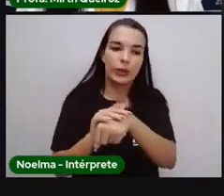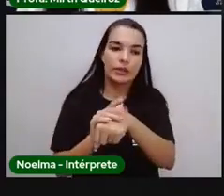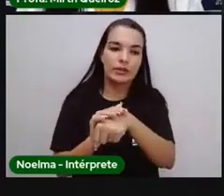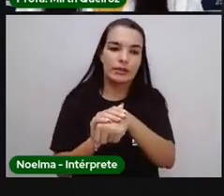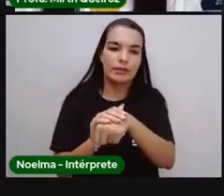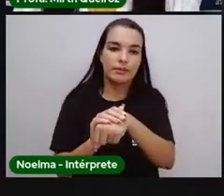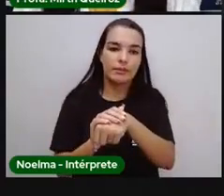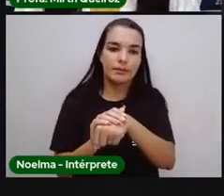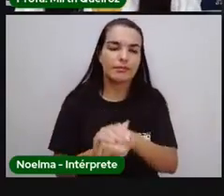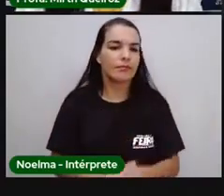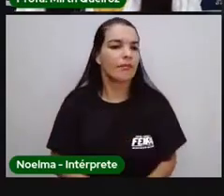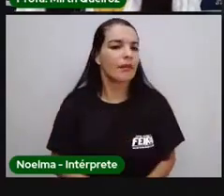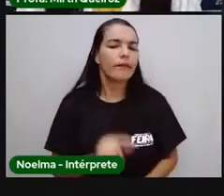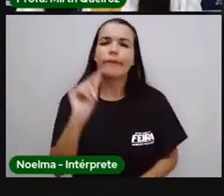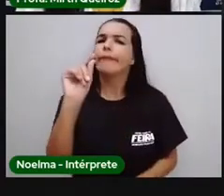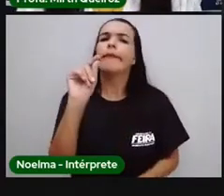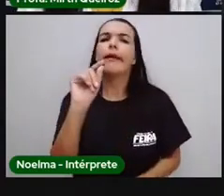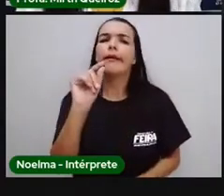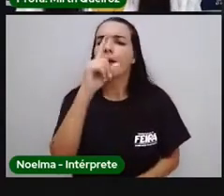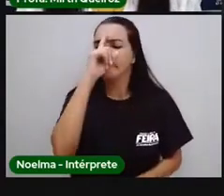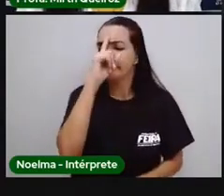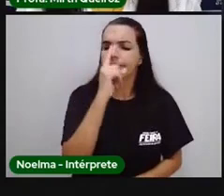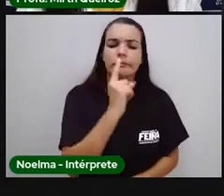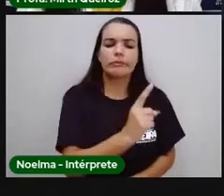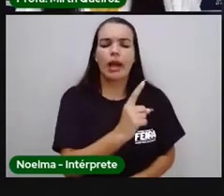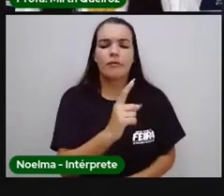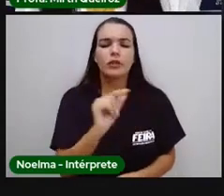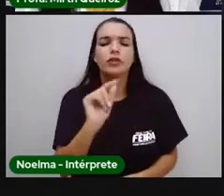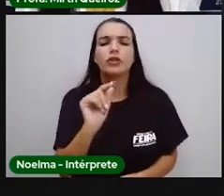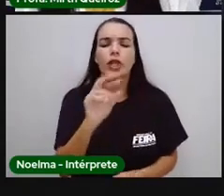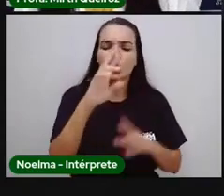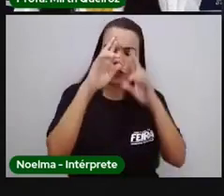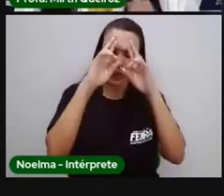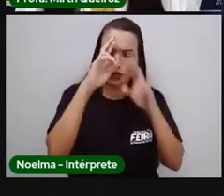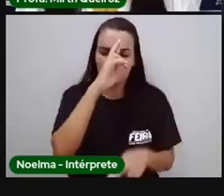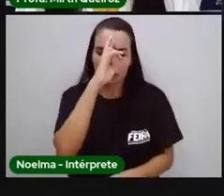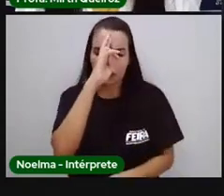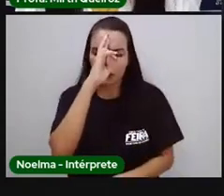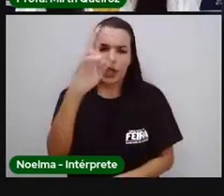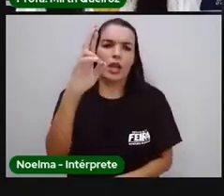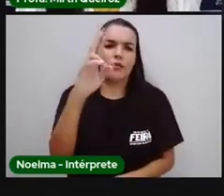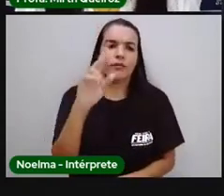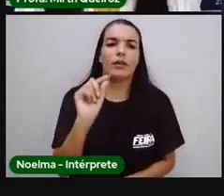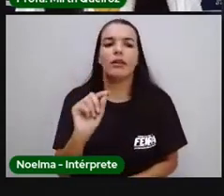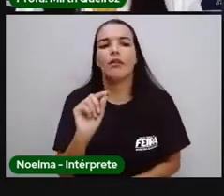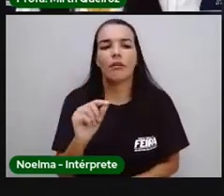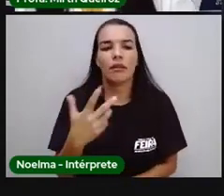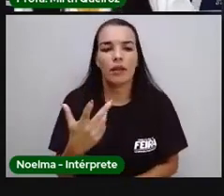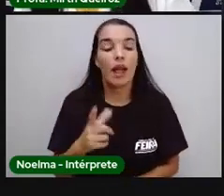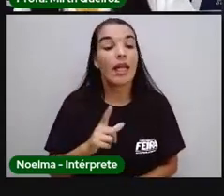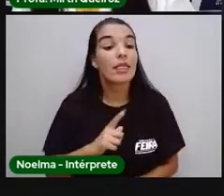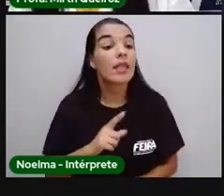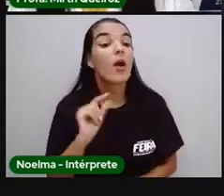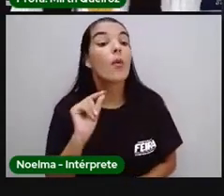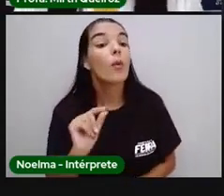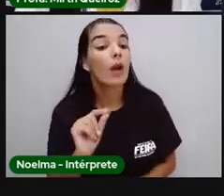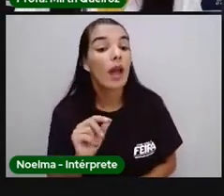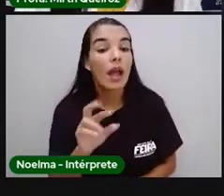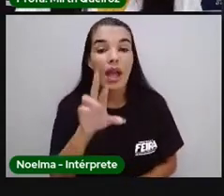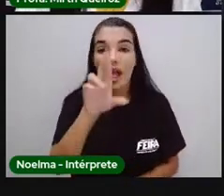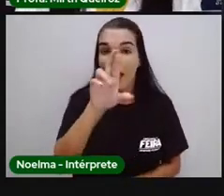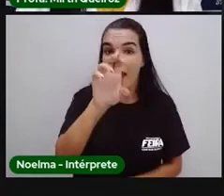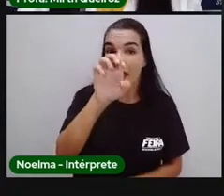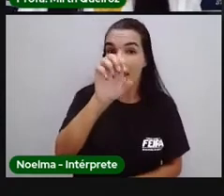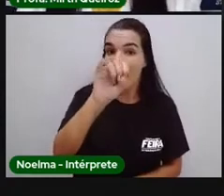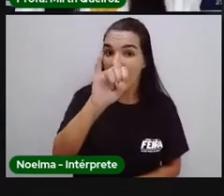E quem é que comandavam esses reinos? Na época, tinham os reis e tinham o clero, que era a